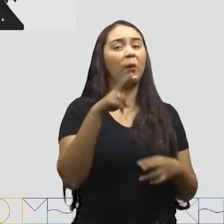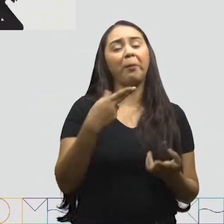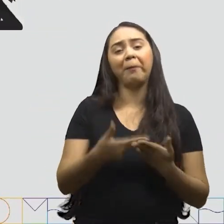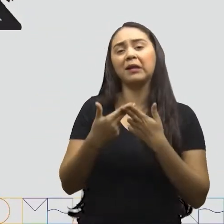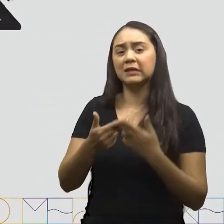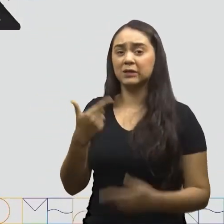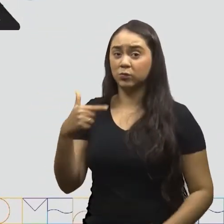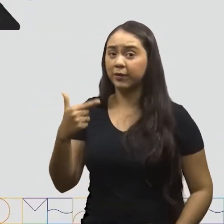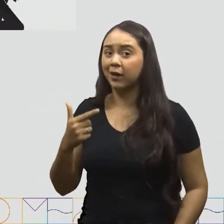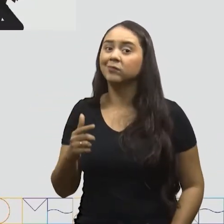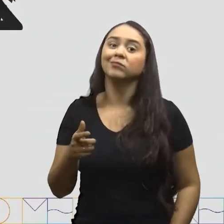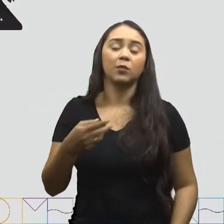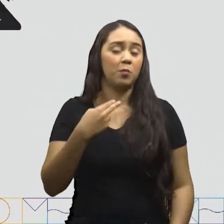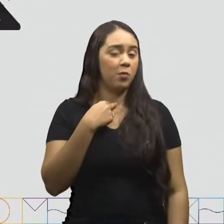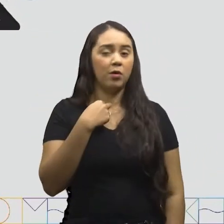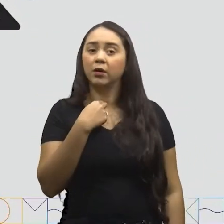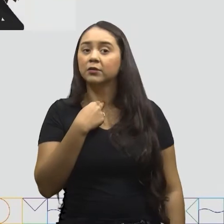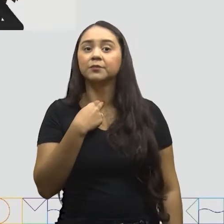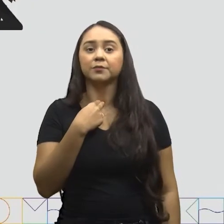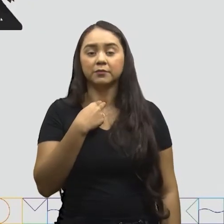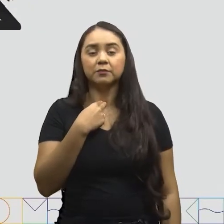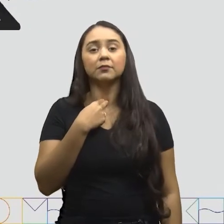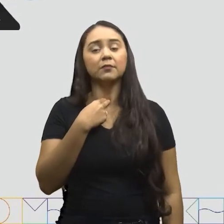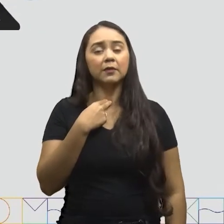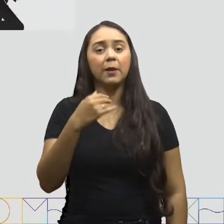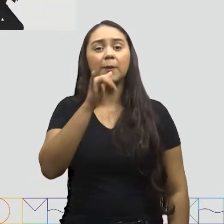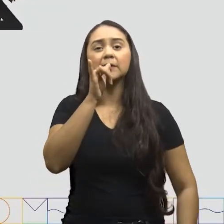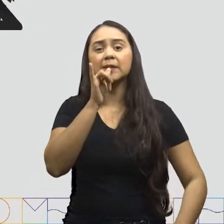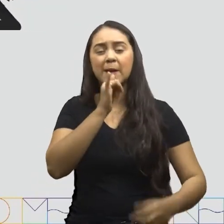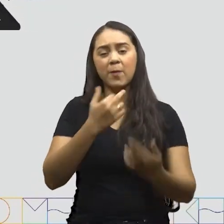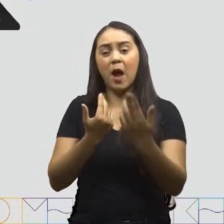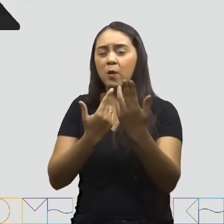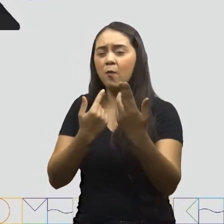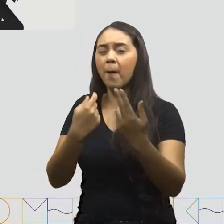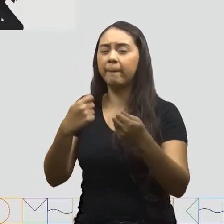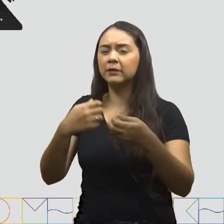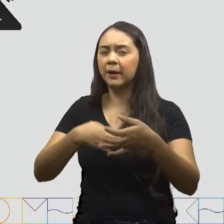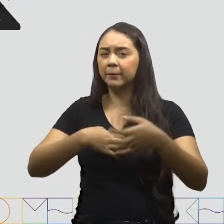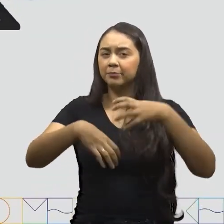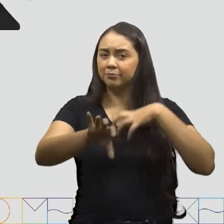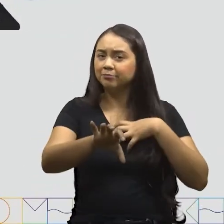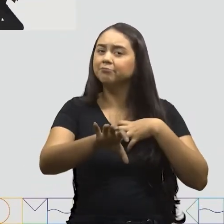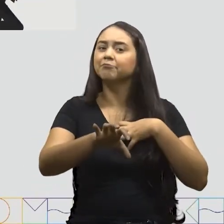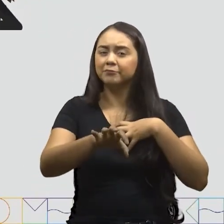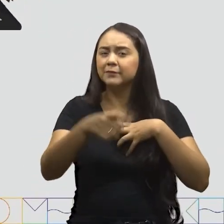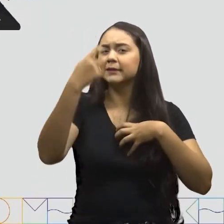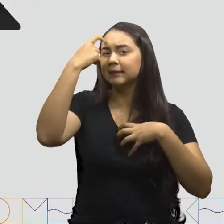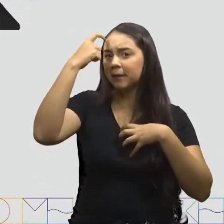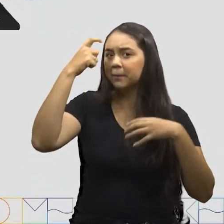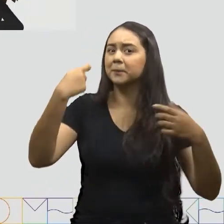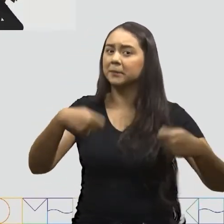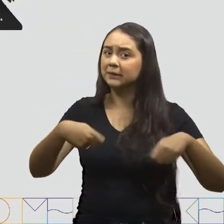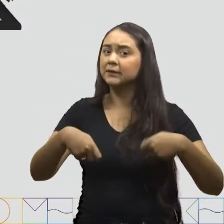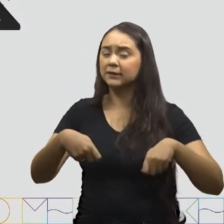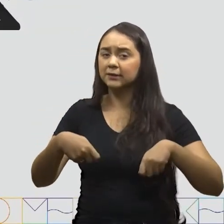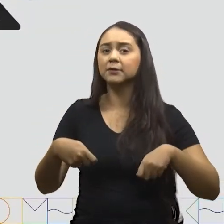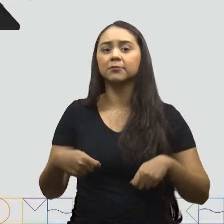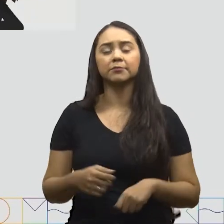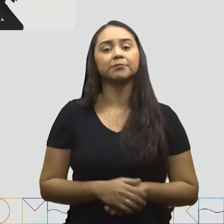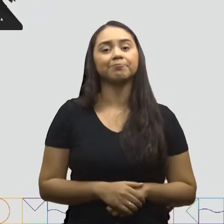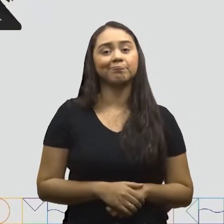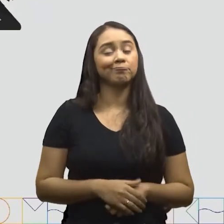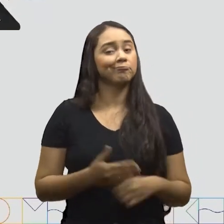impaciente Sabe aquele ditado que diz Não devemos fazer com os outros O que não queremos Que façam